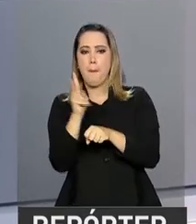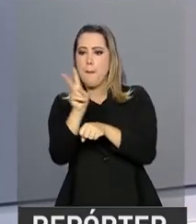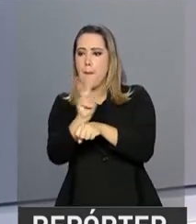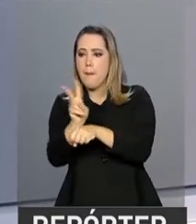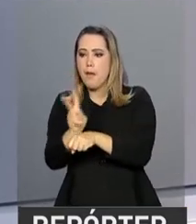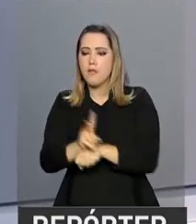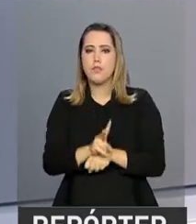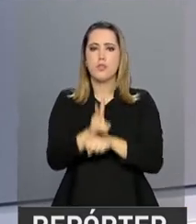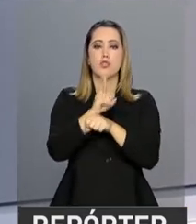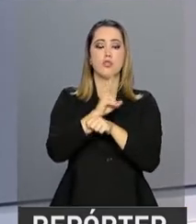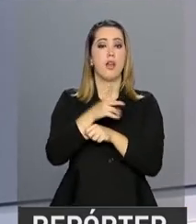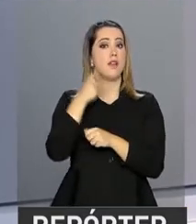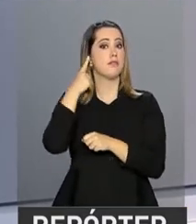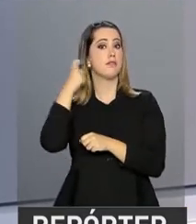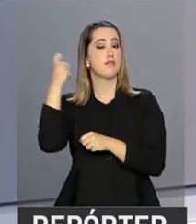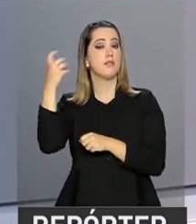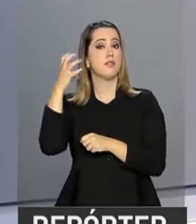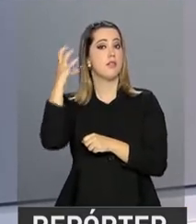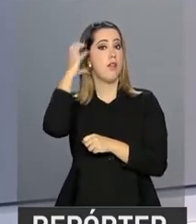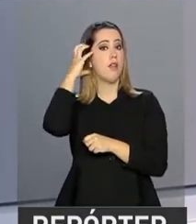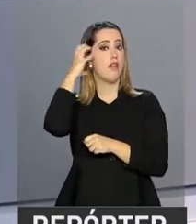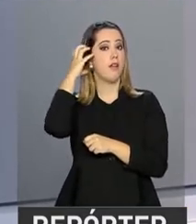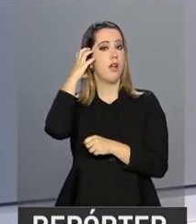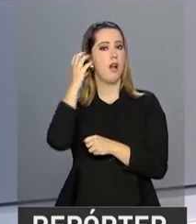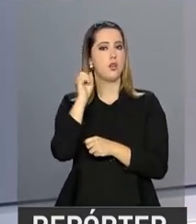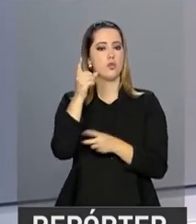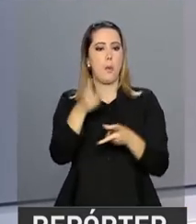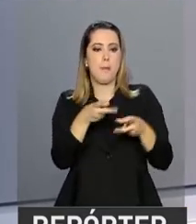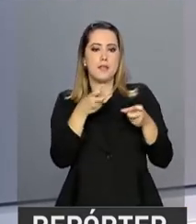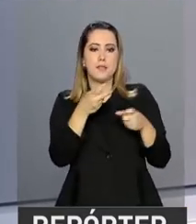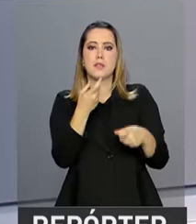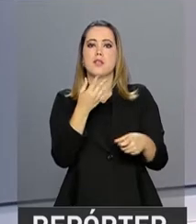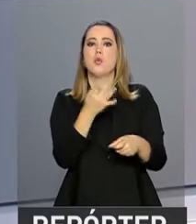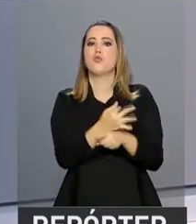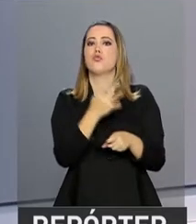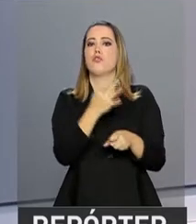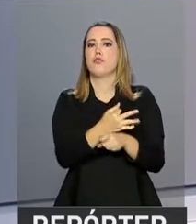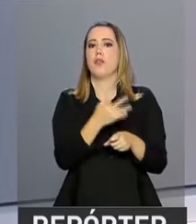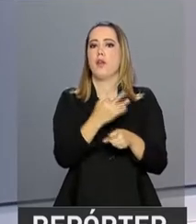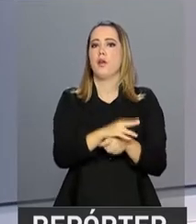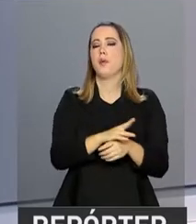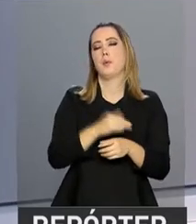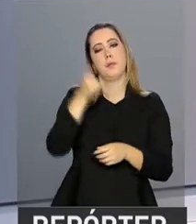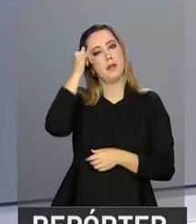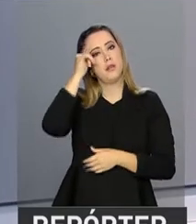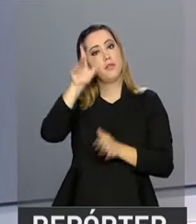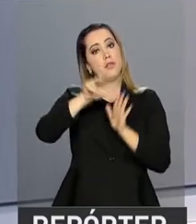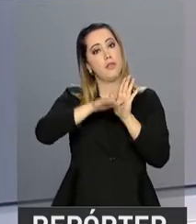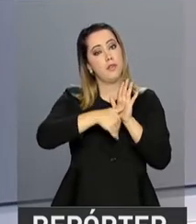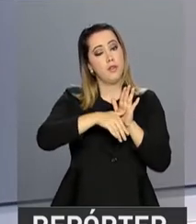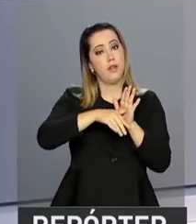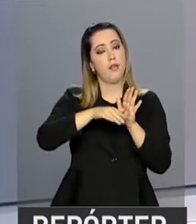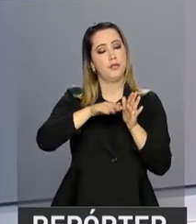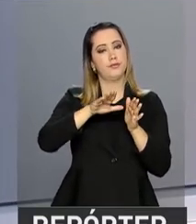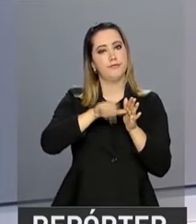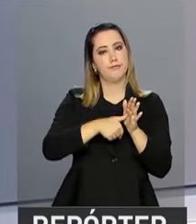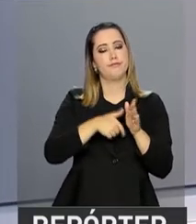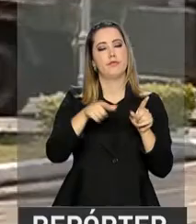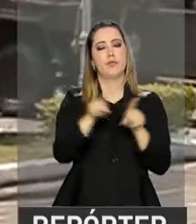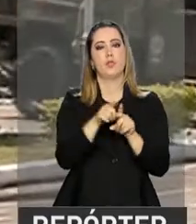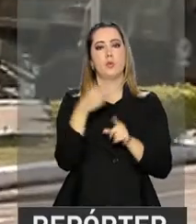transmissões de rádio e detectores de metais para evitar fraudes, as provas serão realizadas em dois domingos.